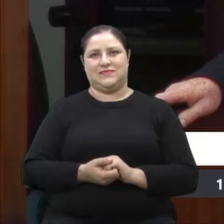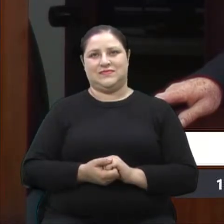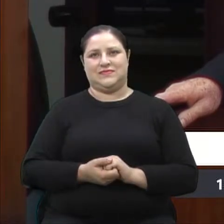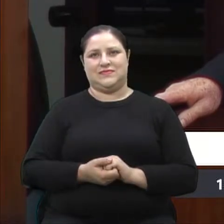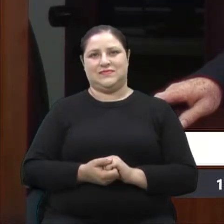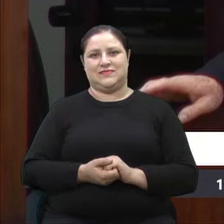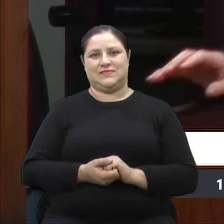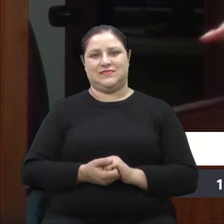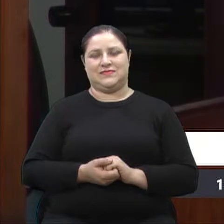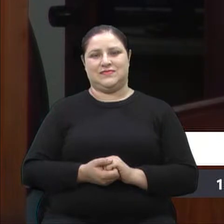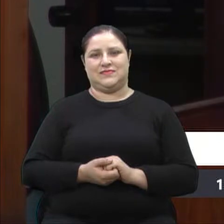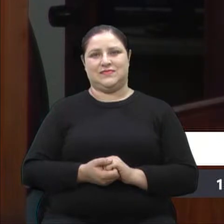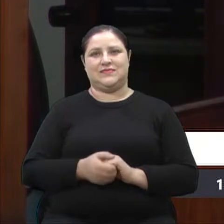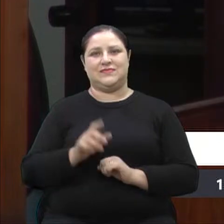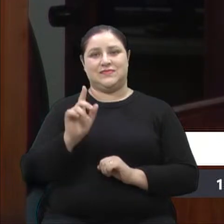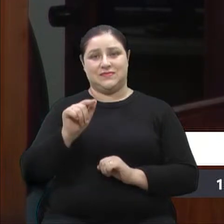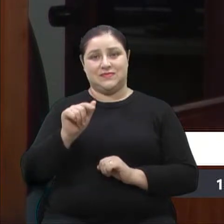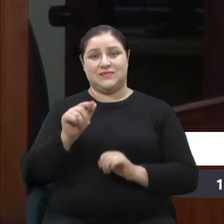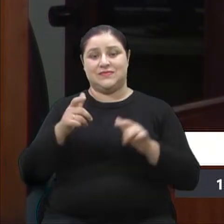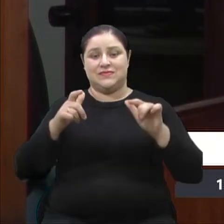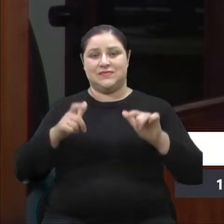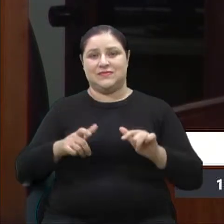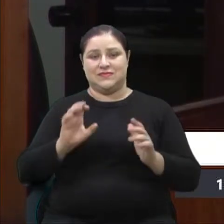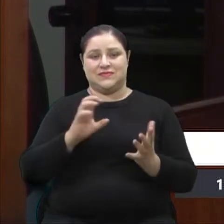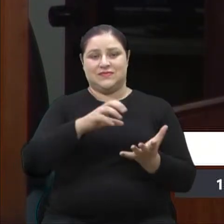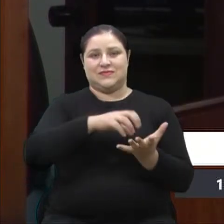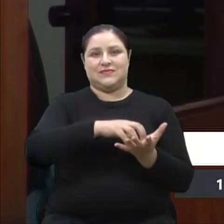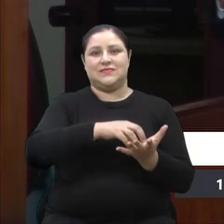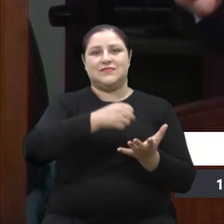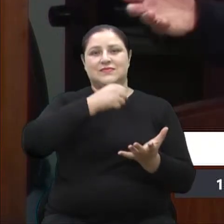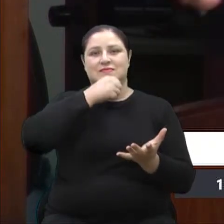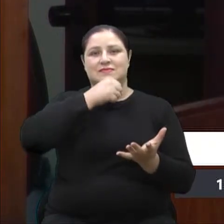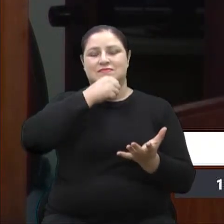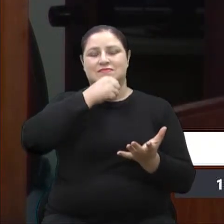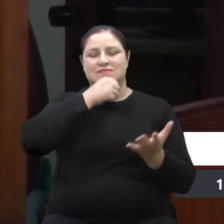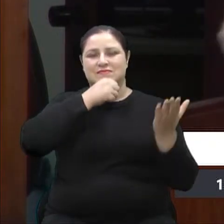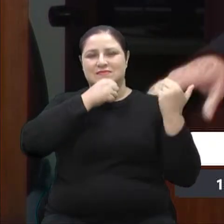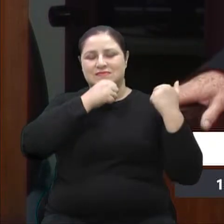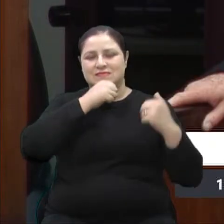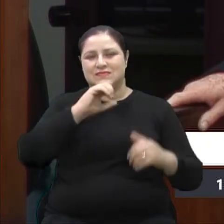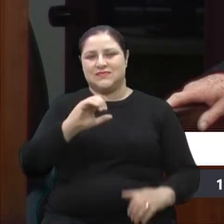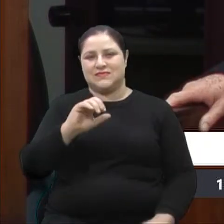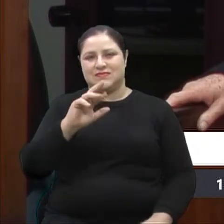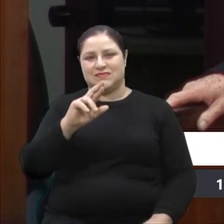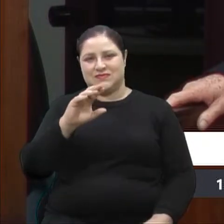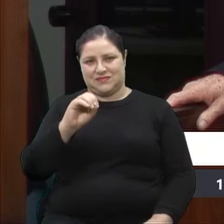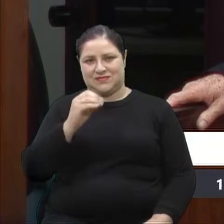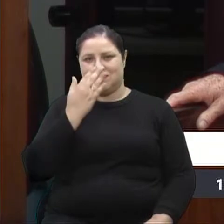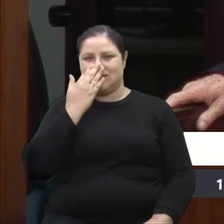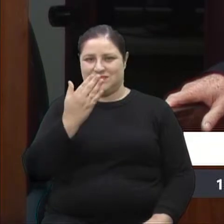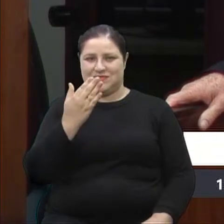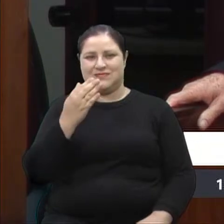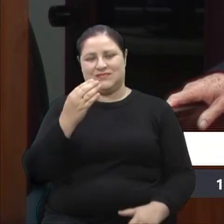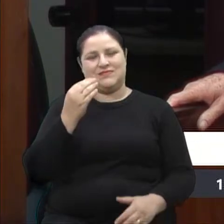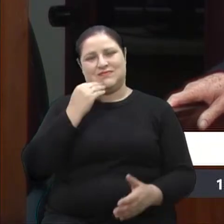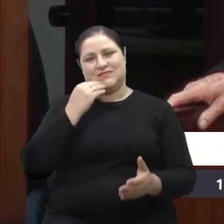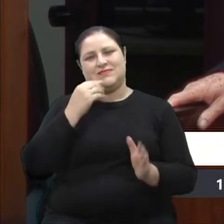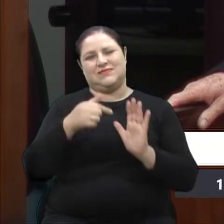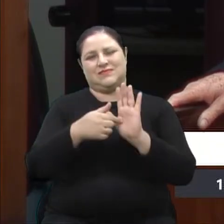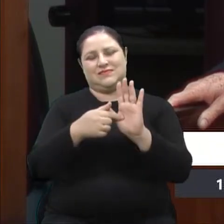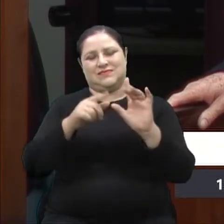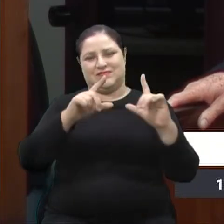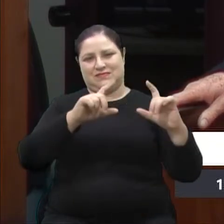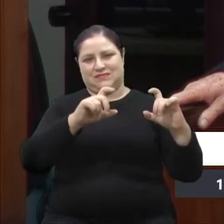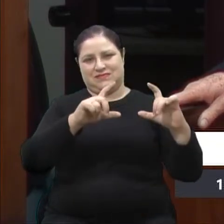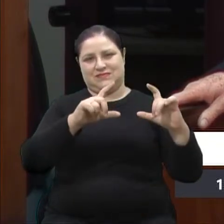Será na sede antiga do CRO, em frente, evidentemente, como a foto deve estar demonstrando,